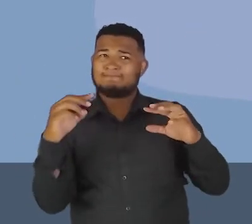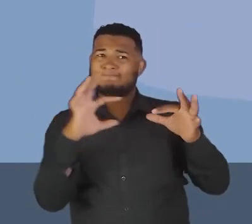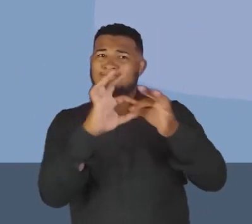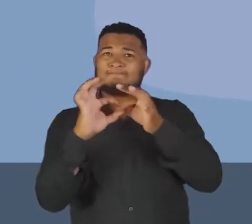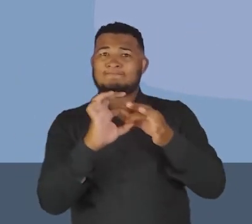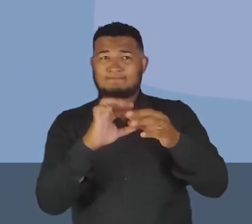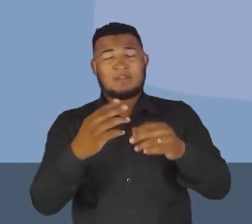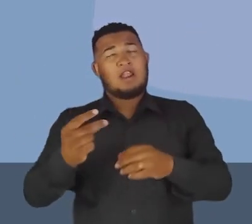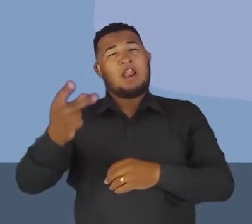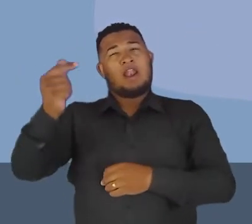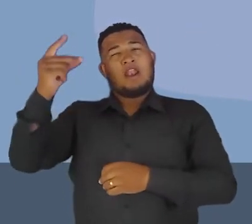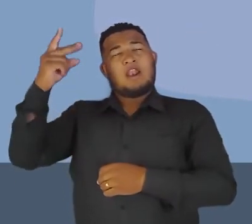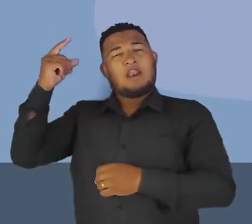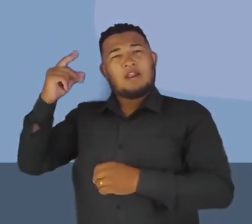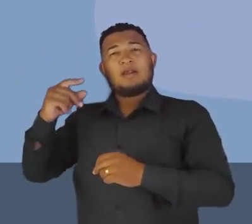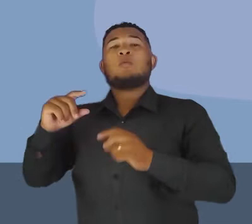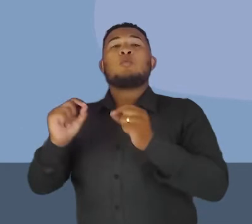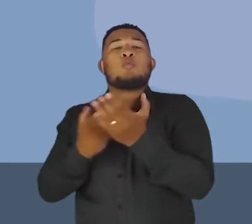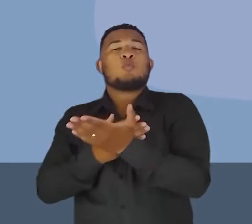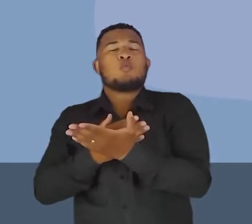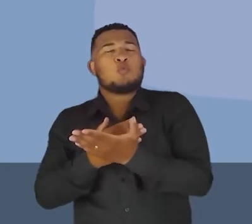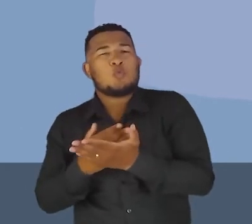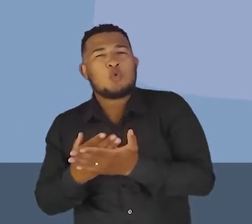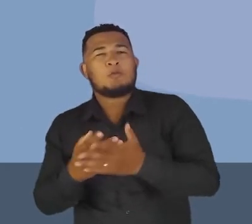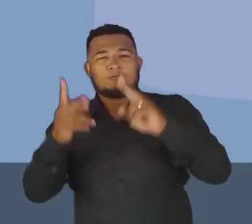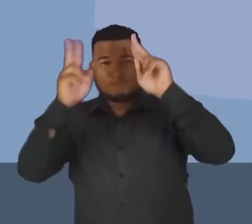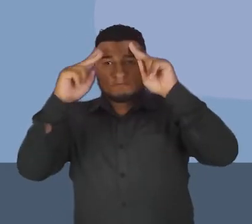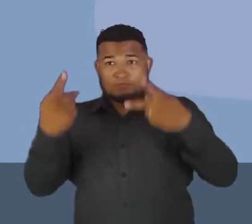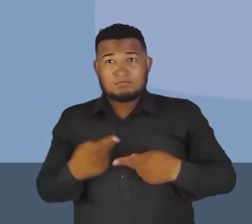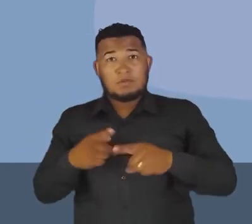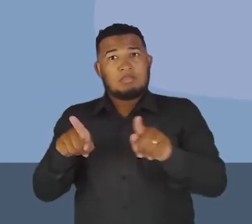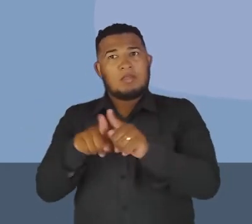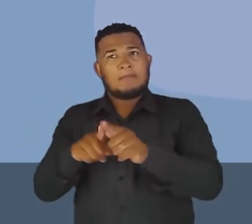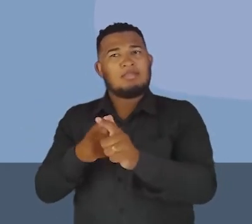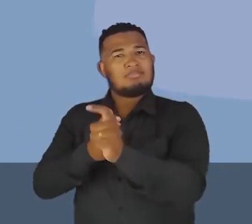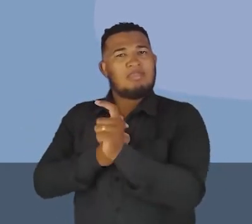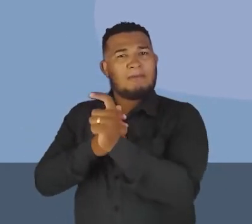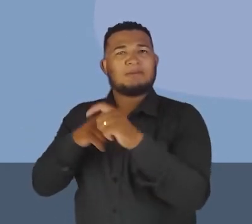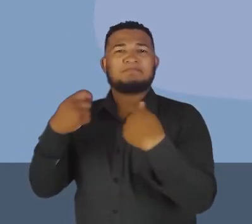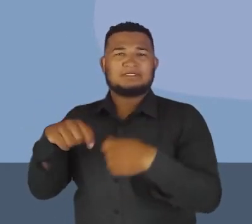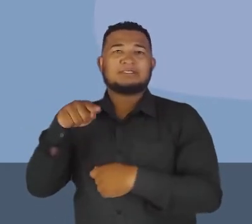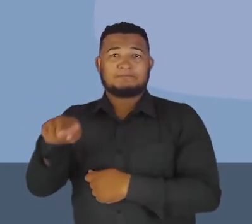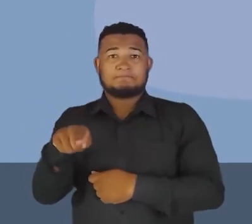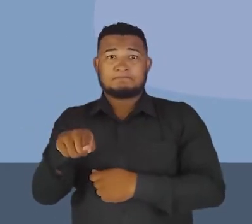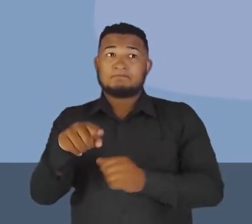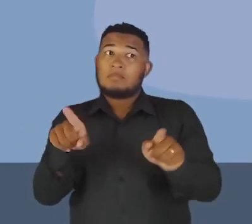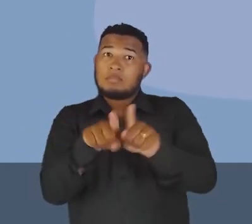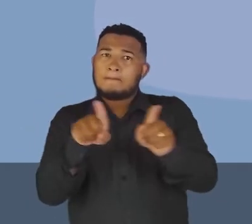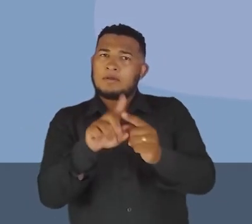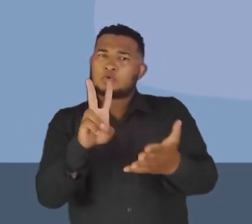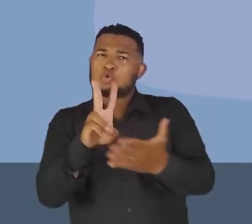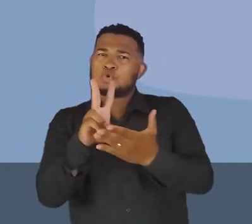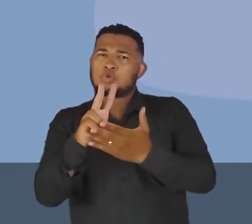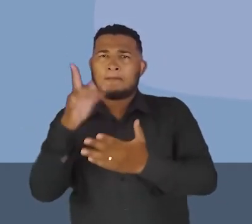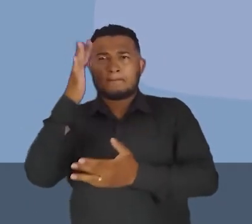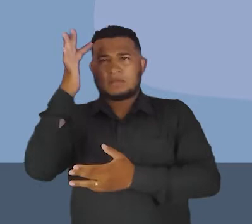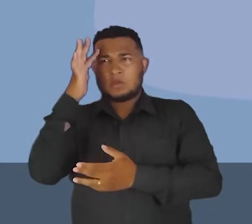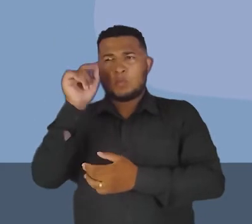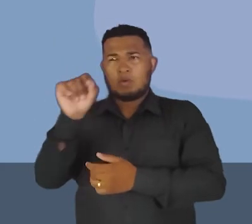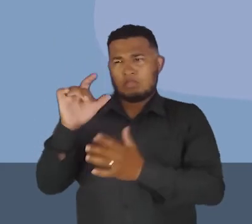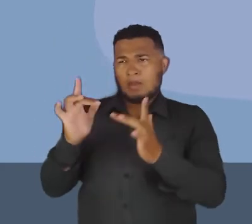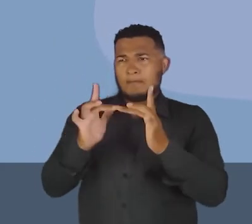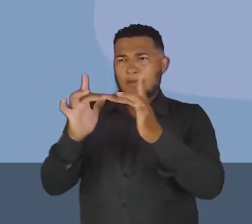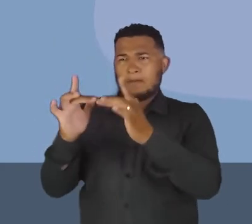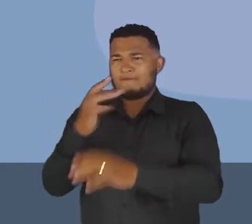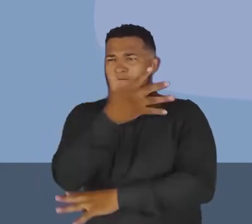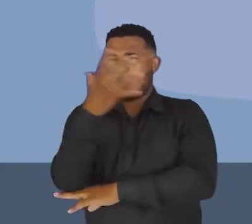dependentes dela para a sobrevivência. E ainda a concepção do índio, né? Como indivíduos incivilizados e incultos porque viviam, né?